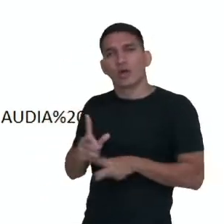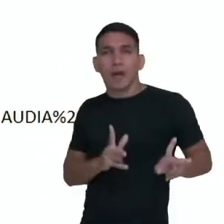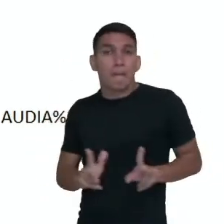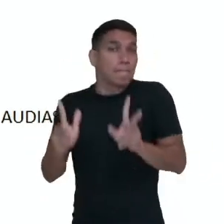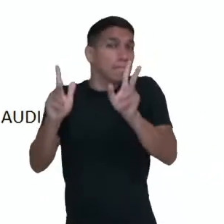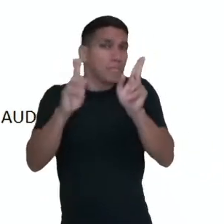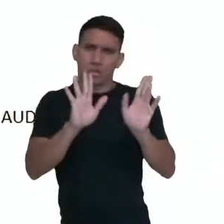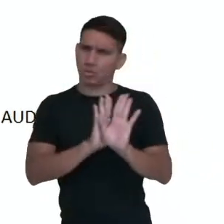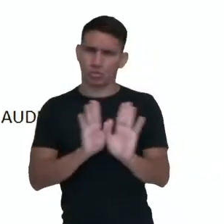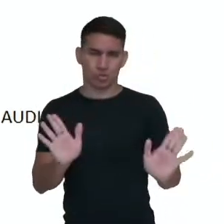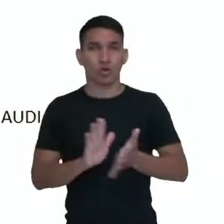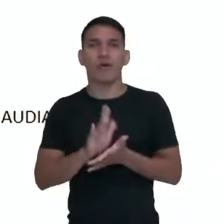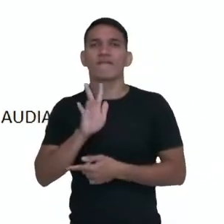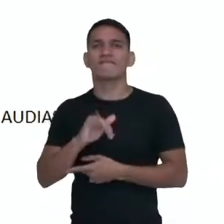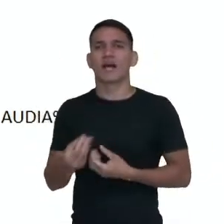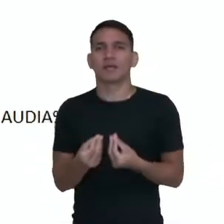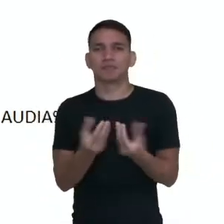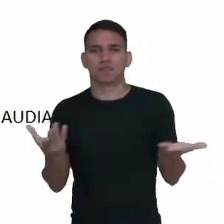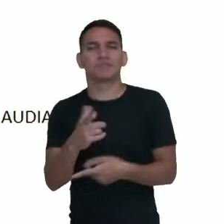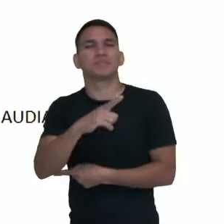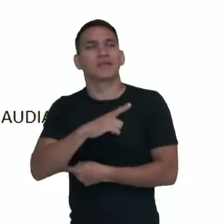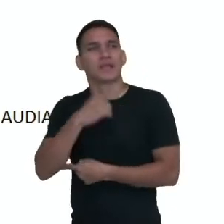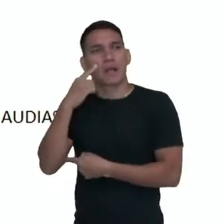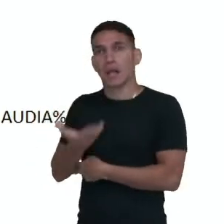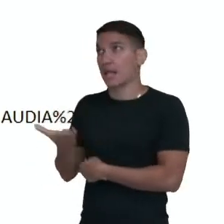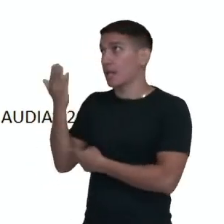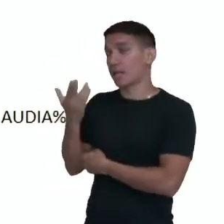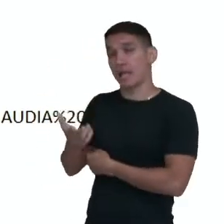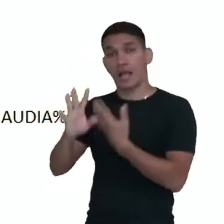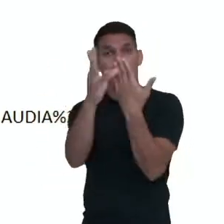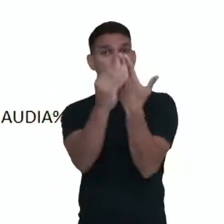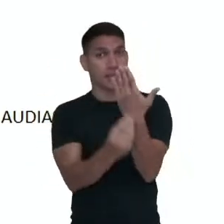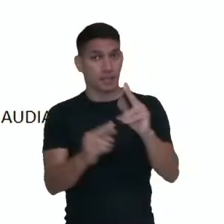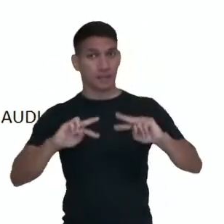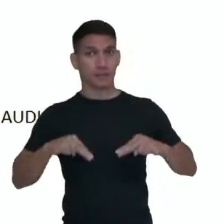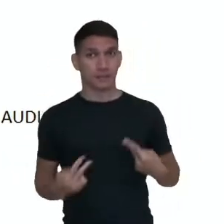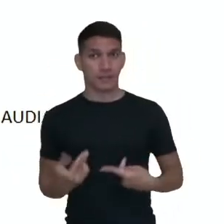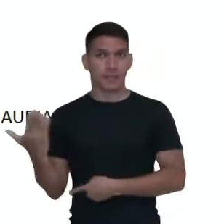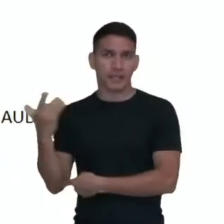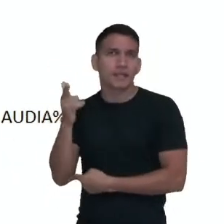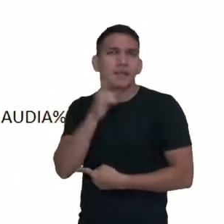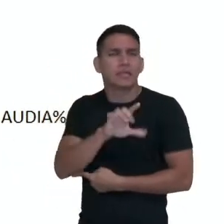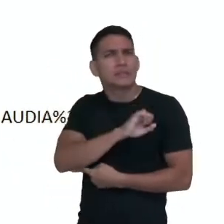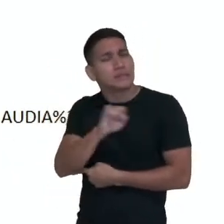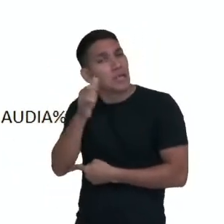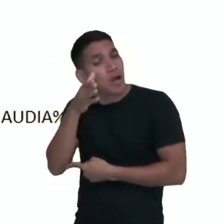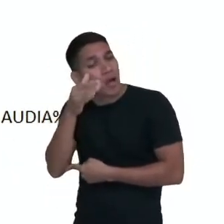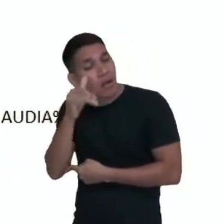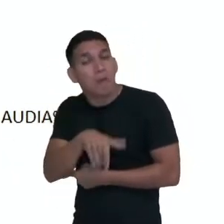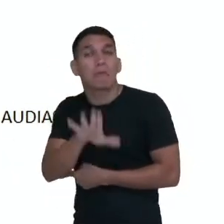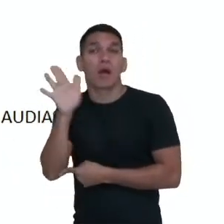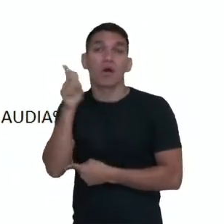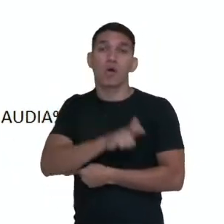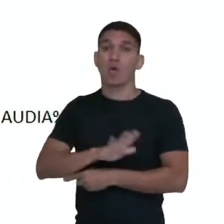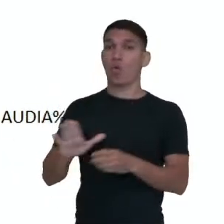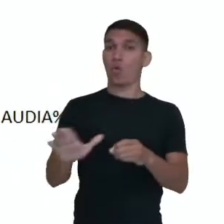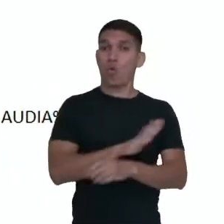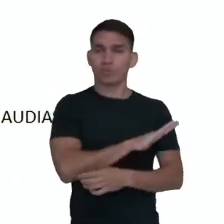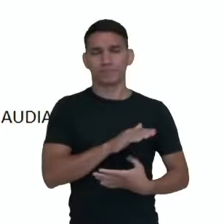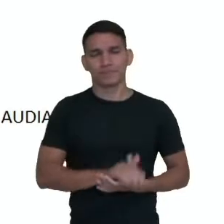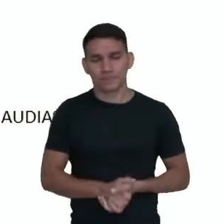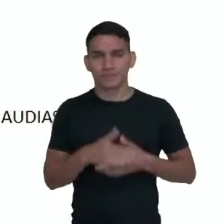fragmento, vai ficar disponibilizado para vocês aqui a referência para que vocês possam fazer a leitura na íntegra.